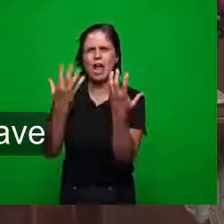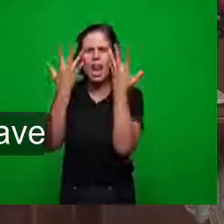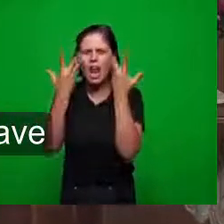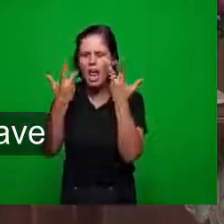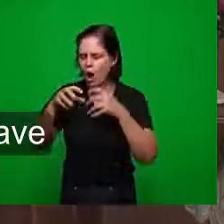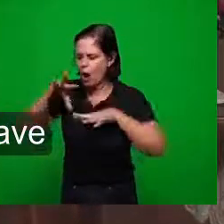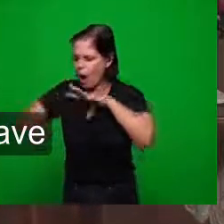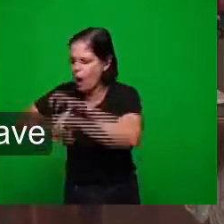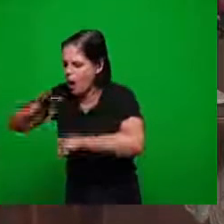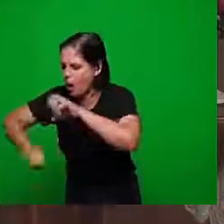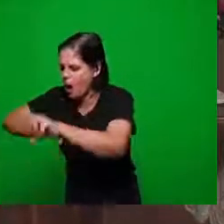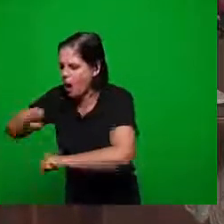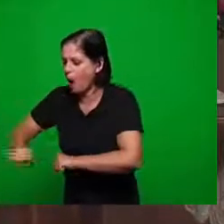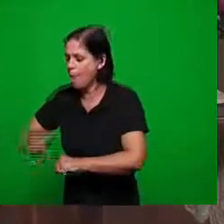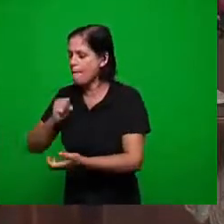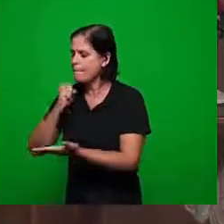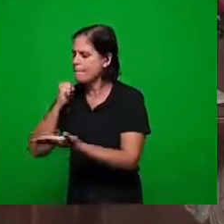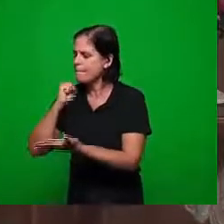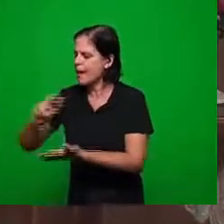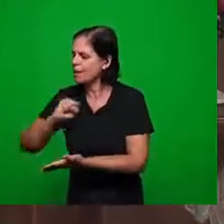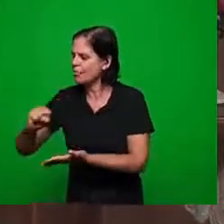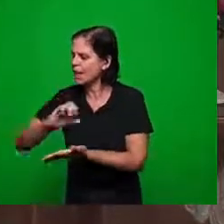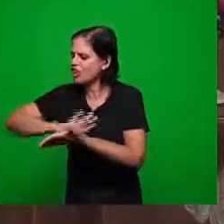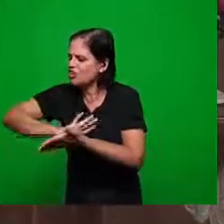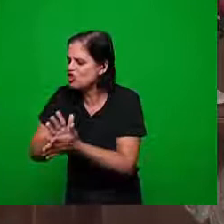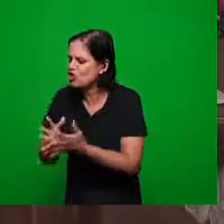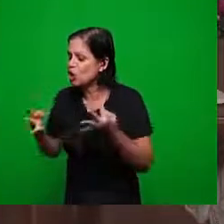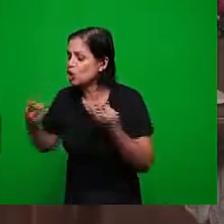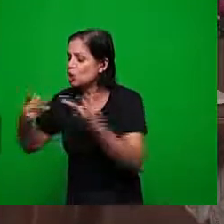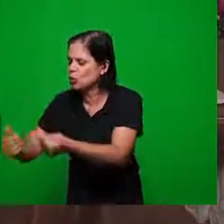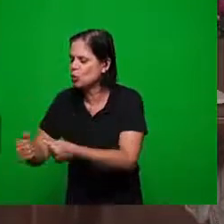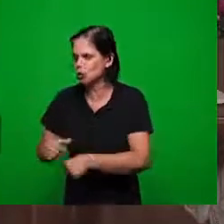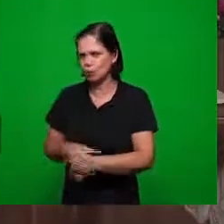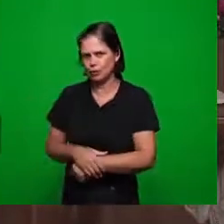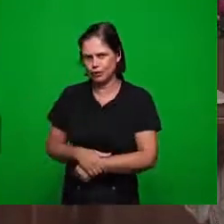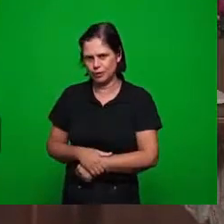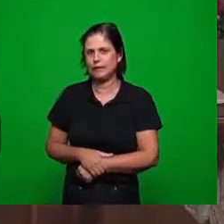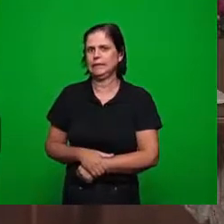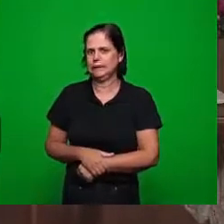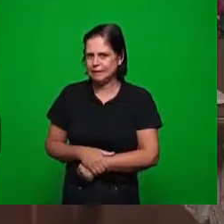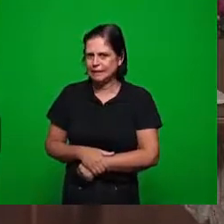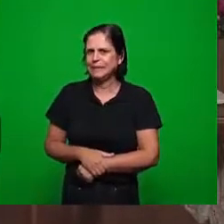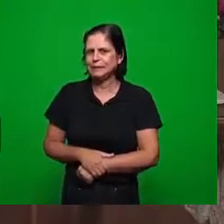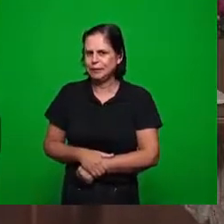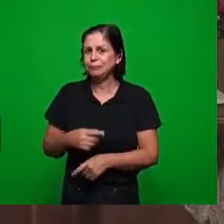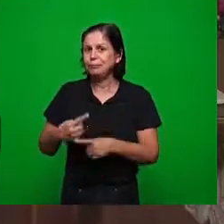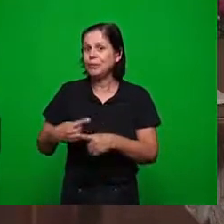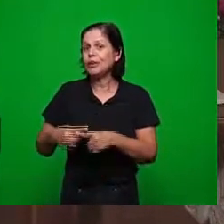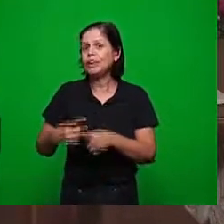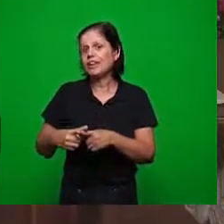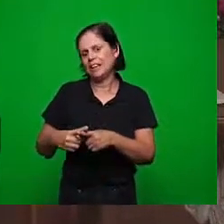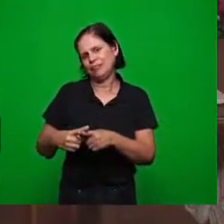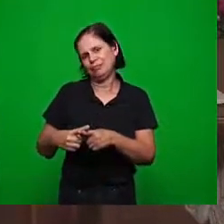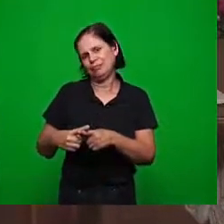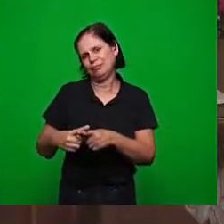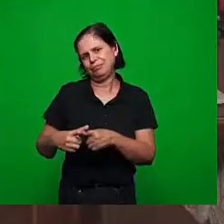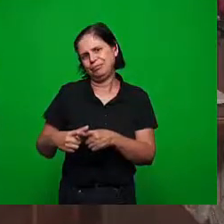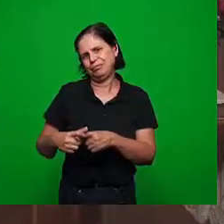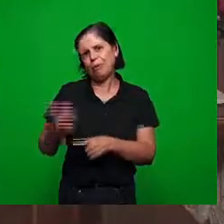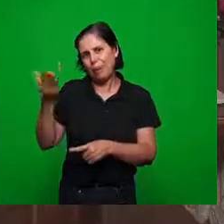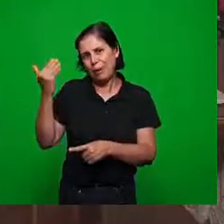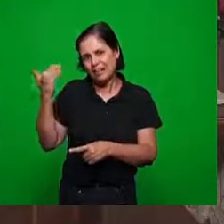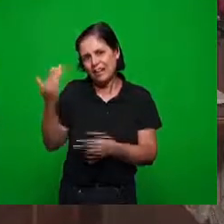eles não têm esse direito que nós afinal de contas diziam a eles nós temos a religião do passado